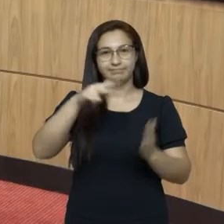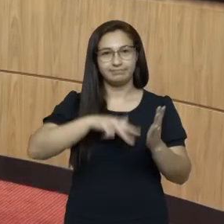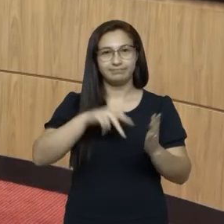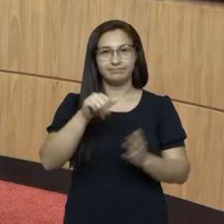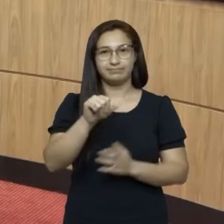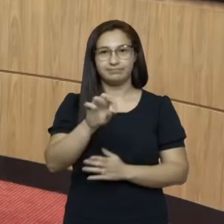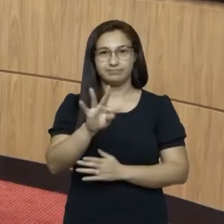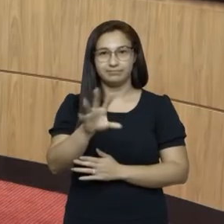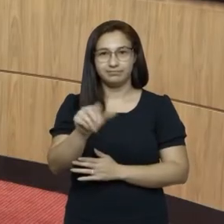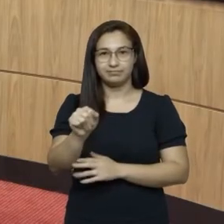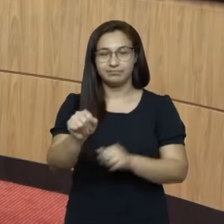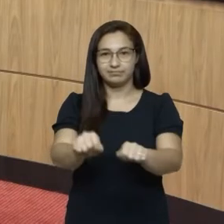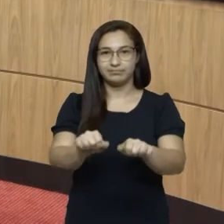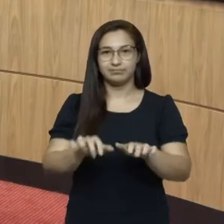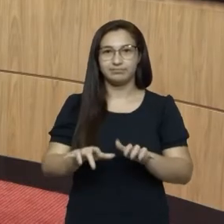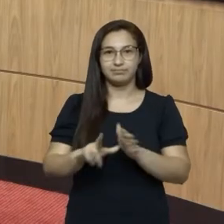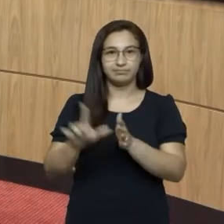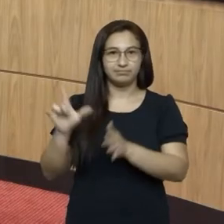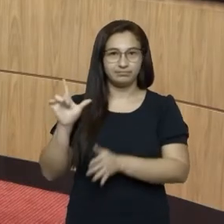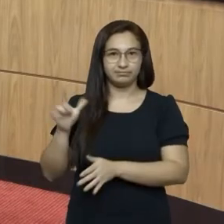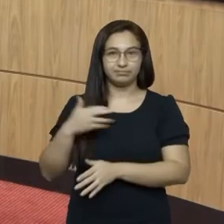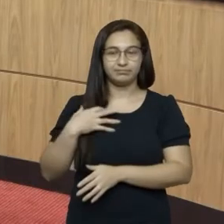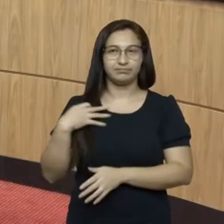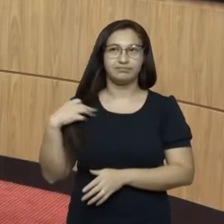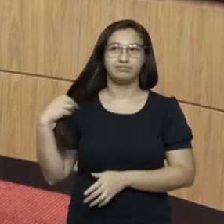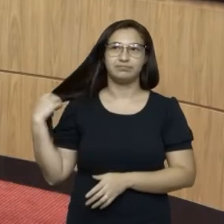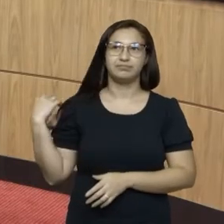leitura da ata da última sessão.